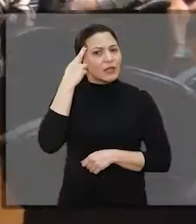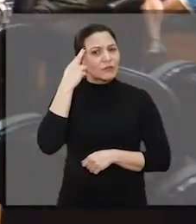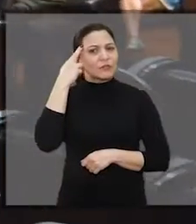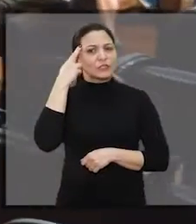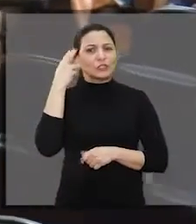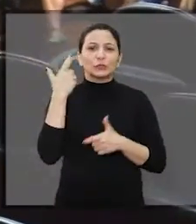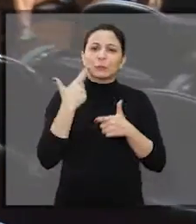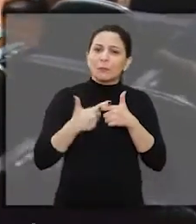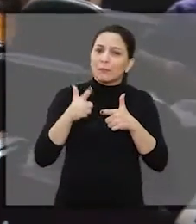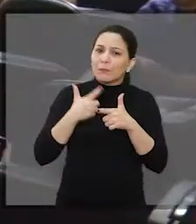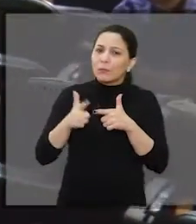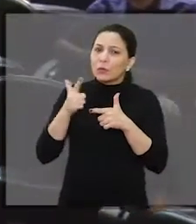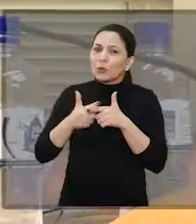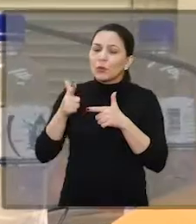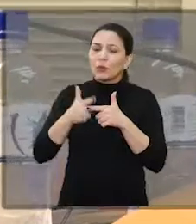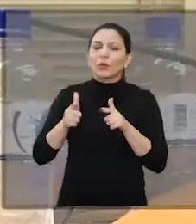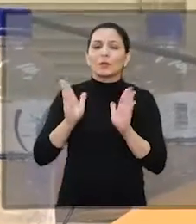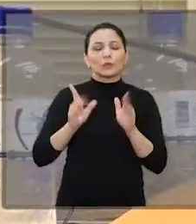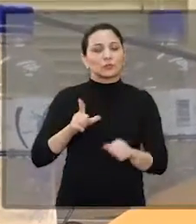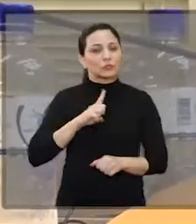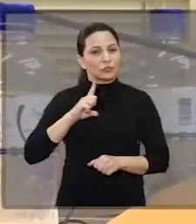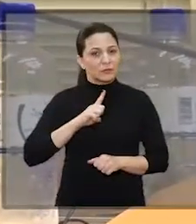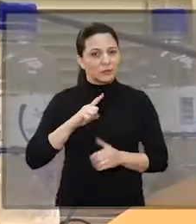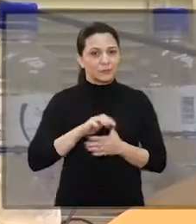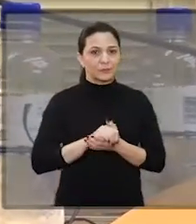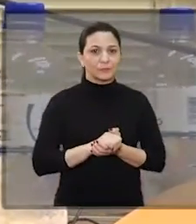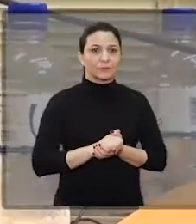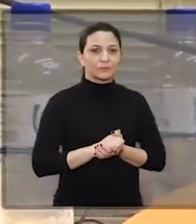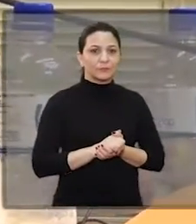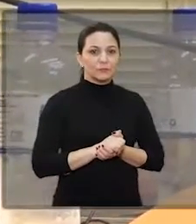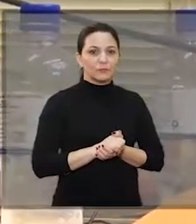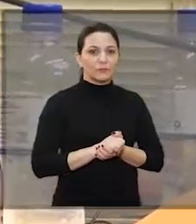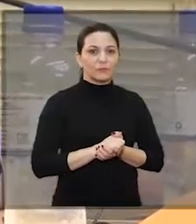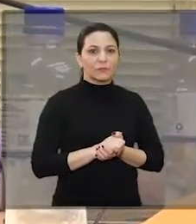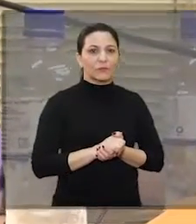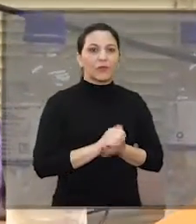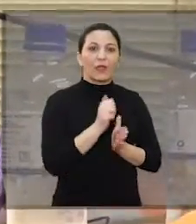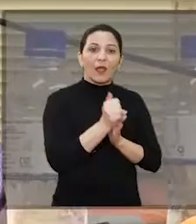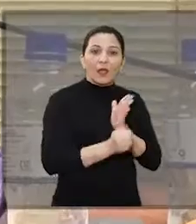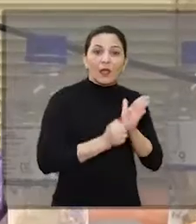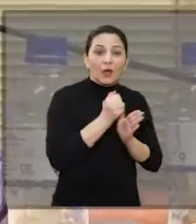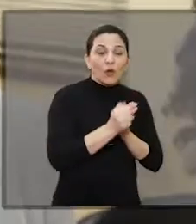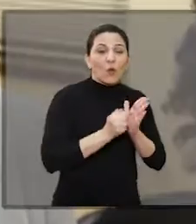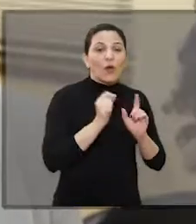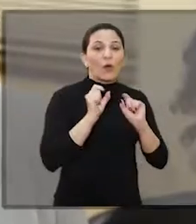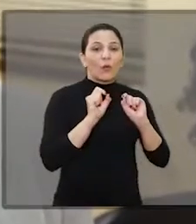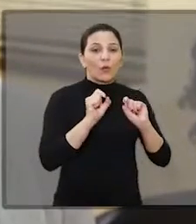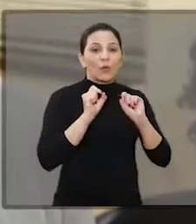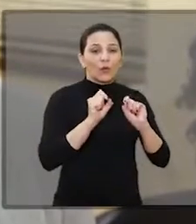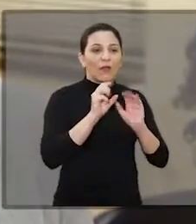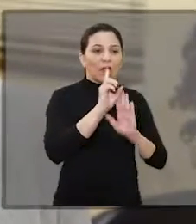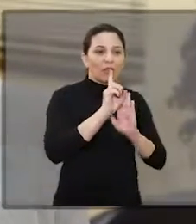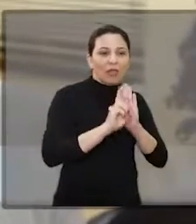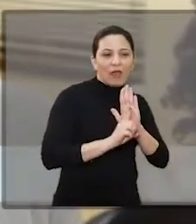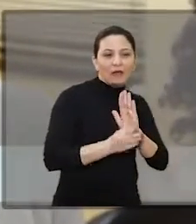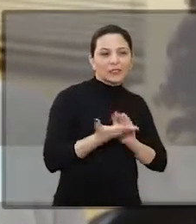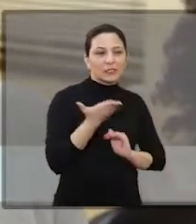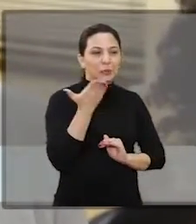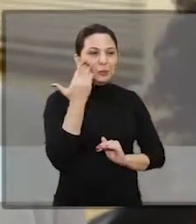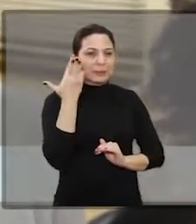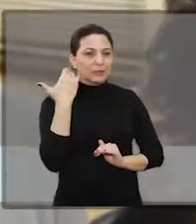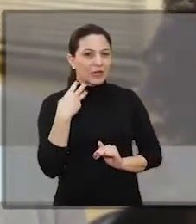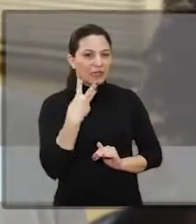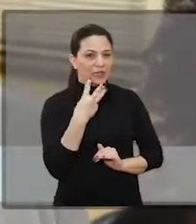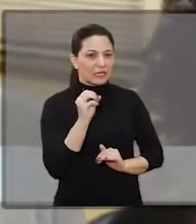refletir sobre problemas enfrentados atualmente. Araraquara já nas últimas décadas,